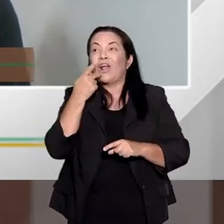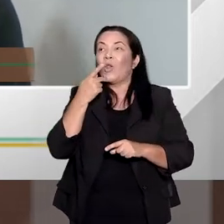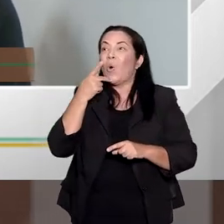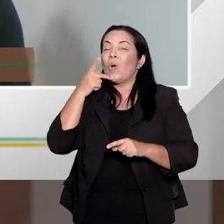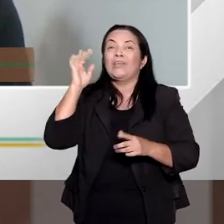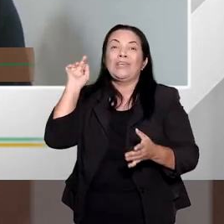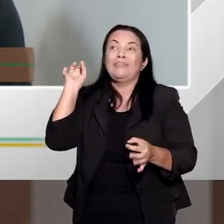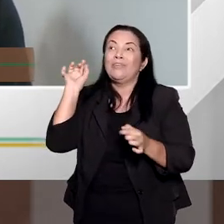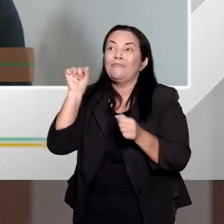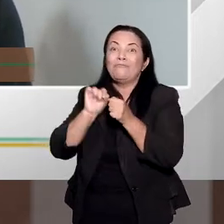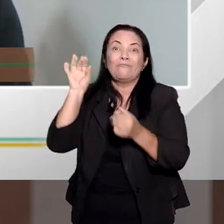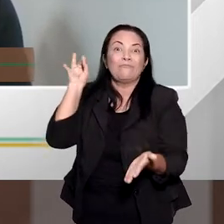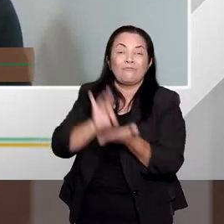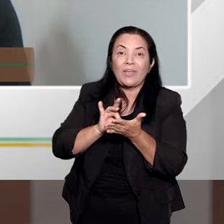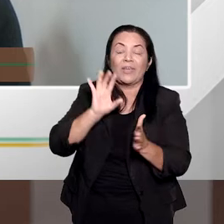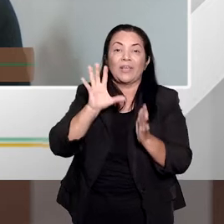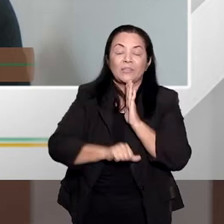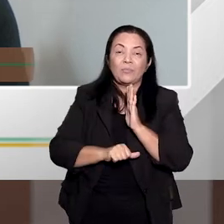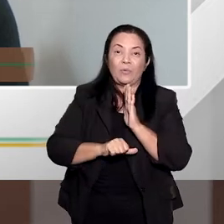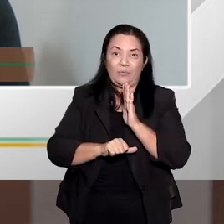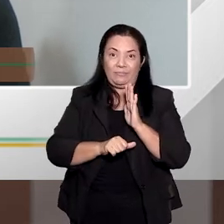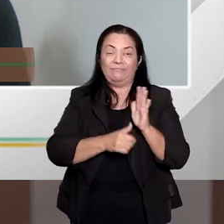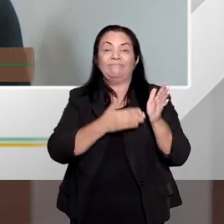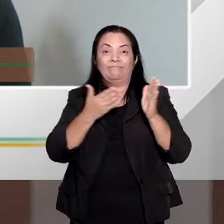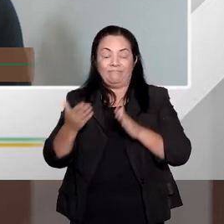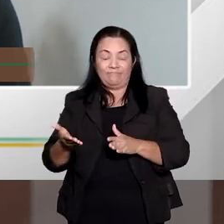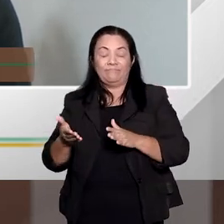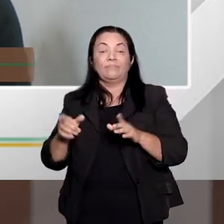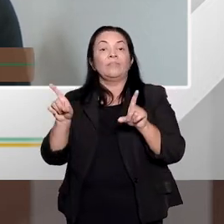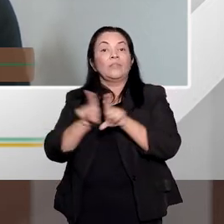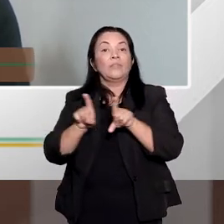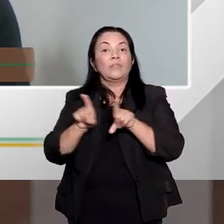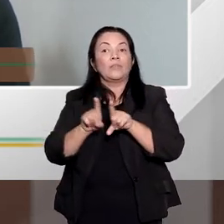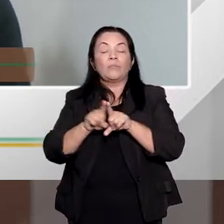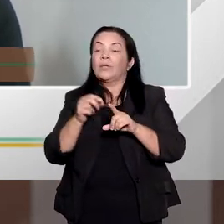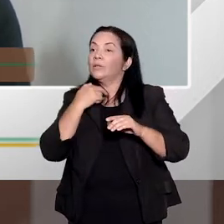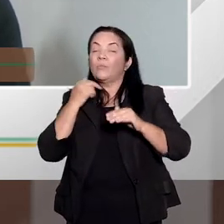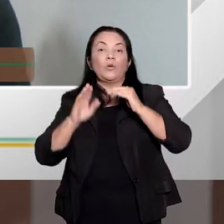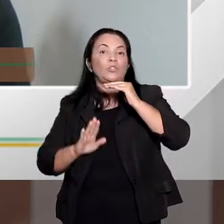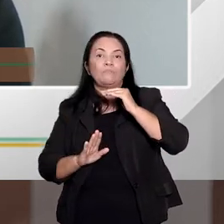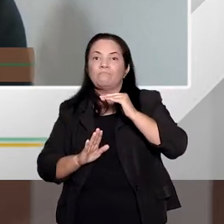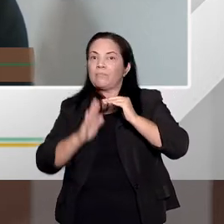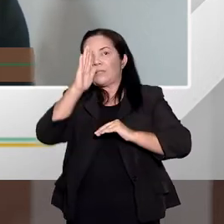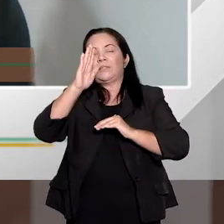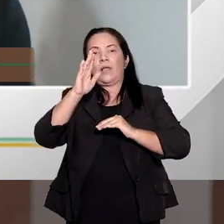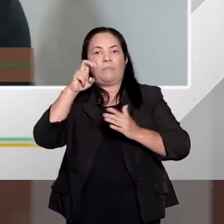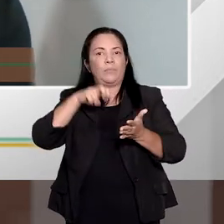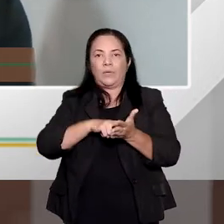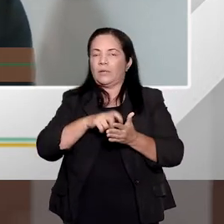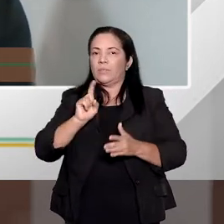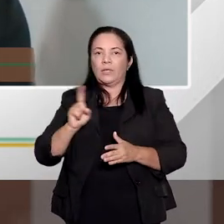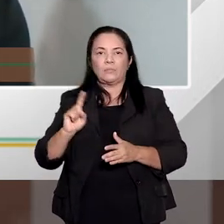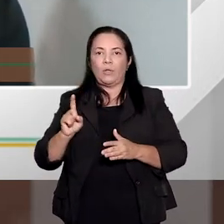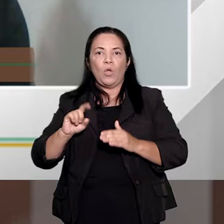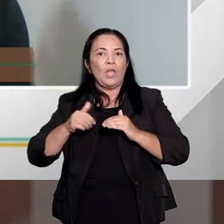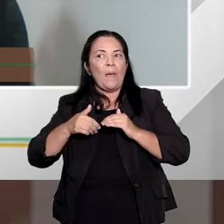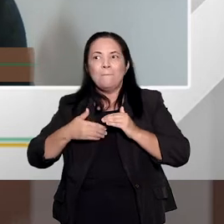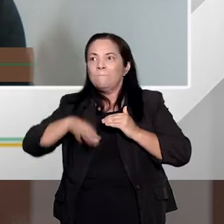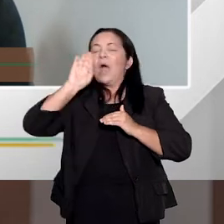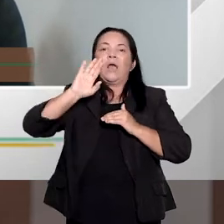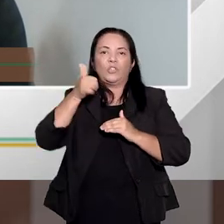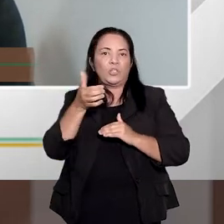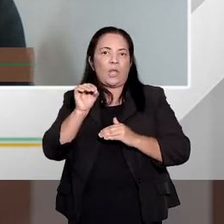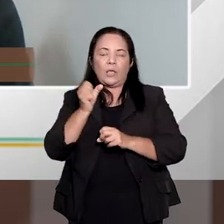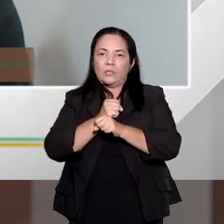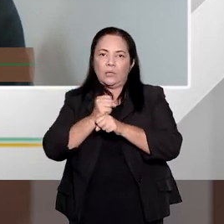quatro. E, da mesma forma, nessa fase, ele também não pode ultrapassar do máximo legal. Então, se não pode ficar abaixo do mínimo legal, também